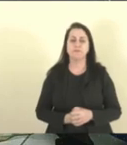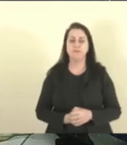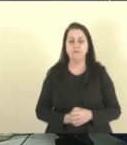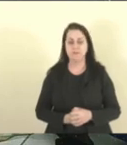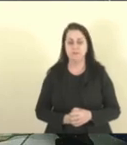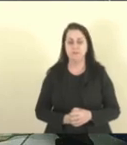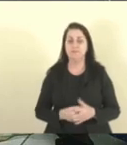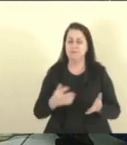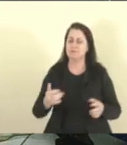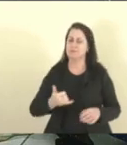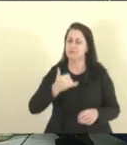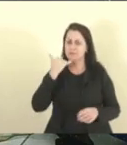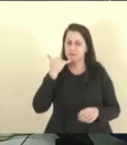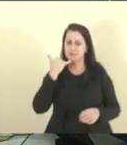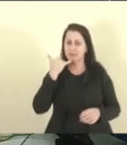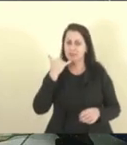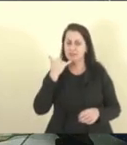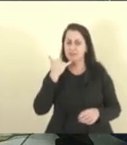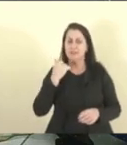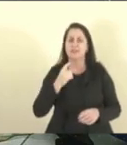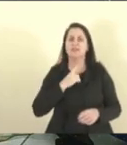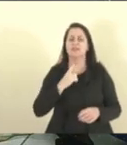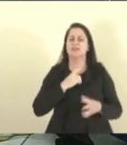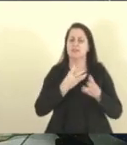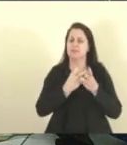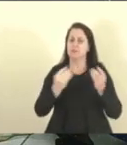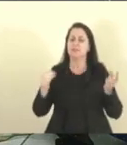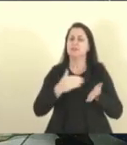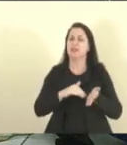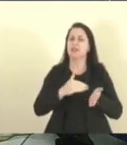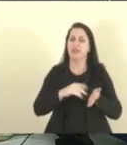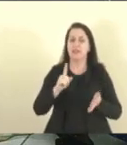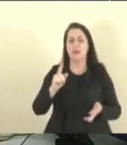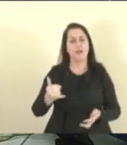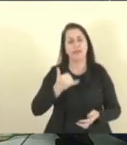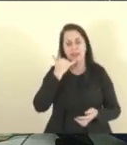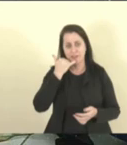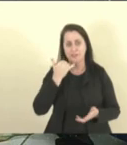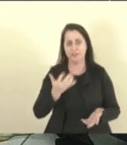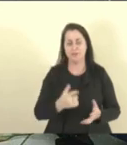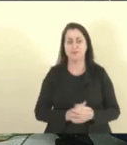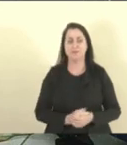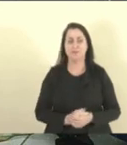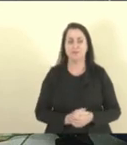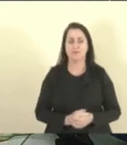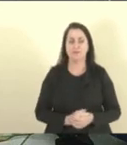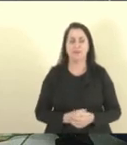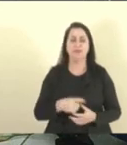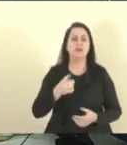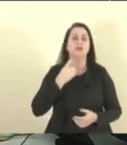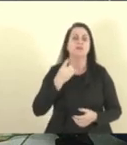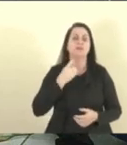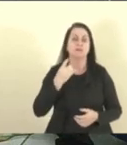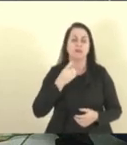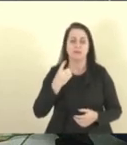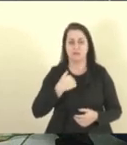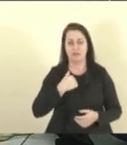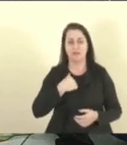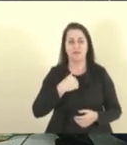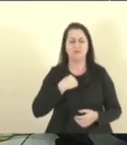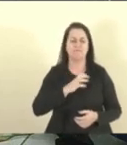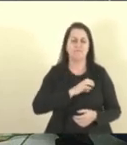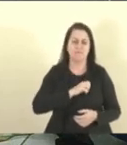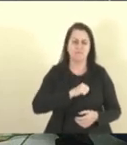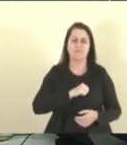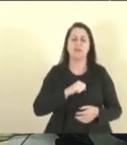atende o telefone, porque tem muito secretário que não atende o telefone do deputado, eu adoro quando